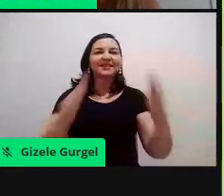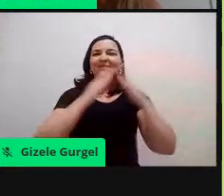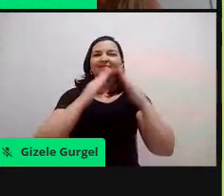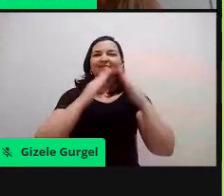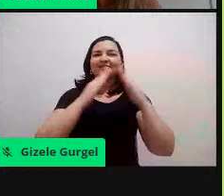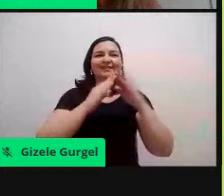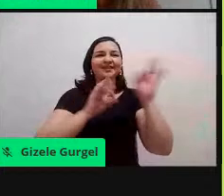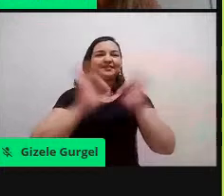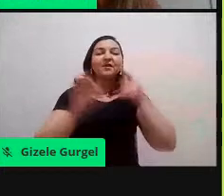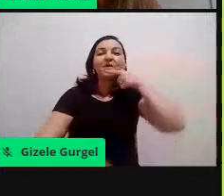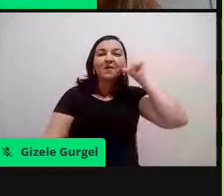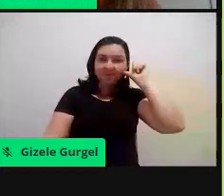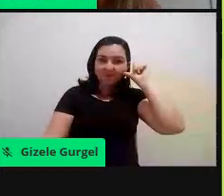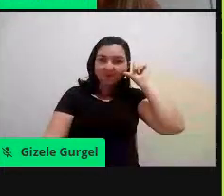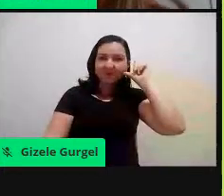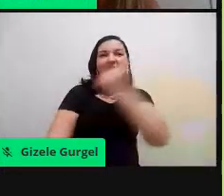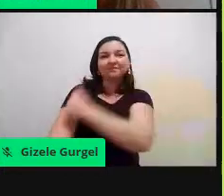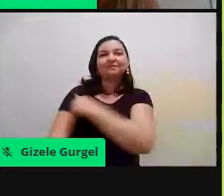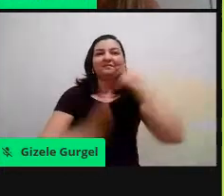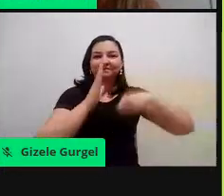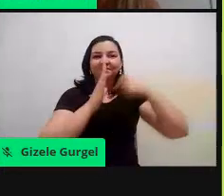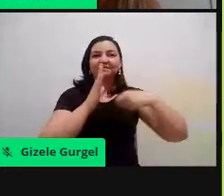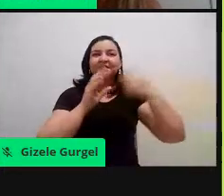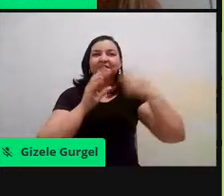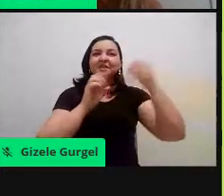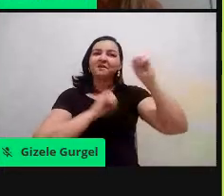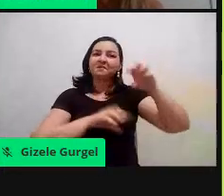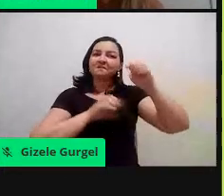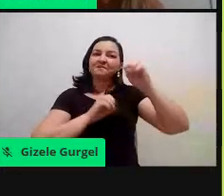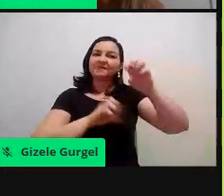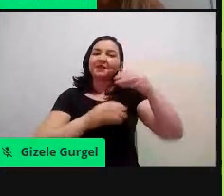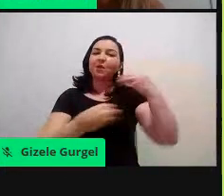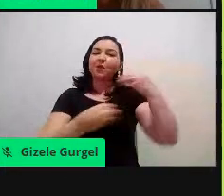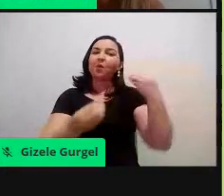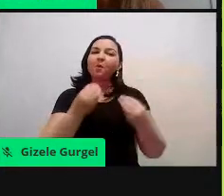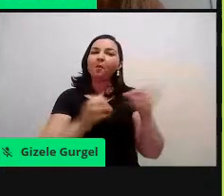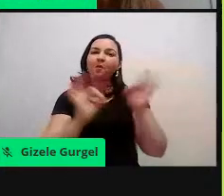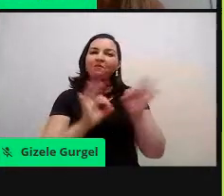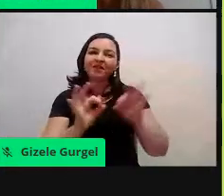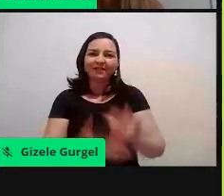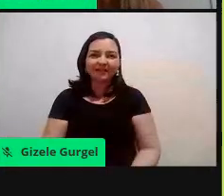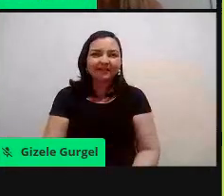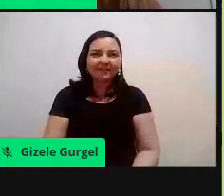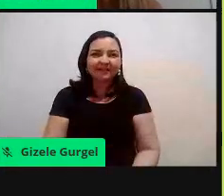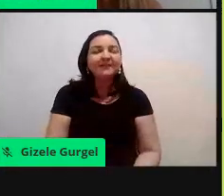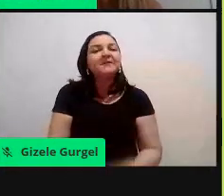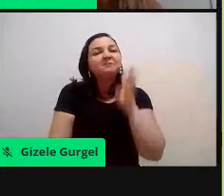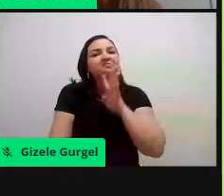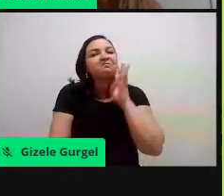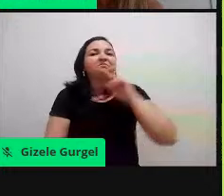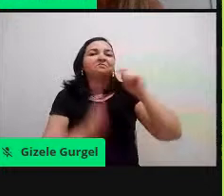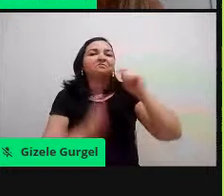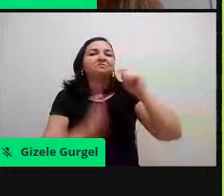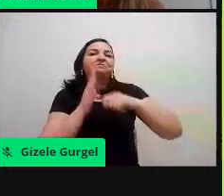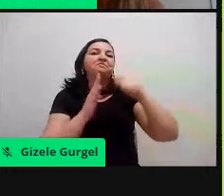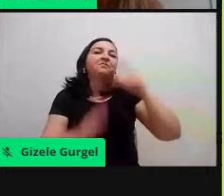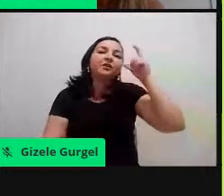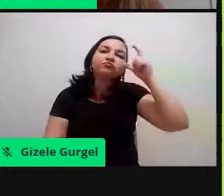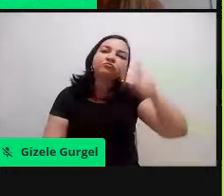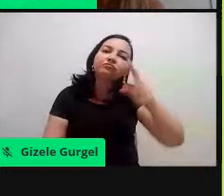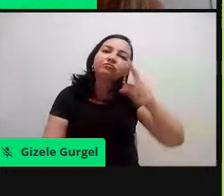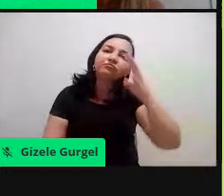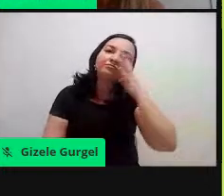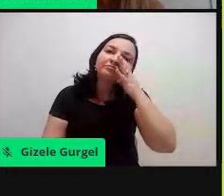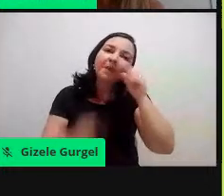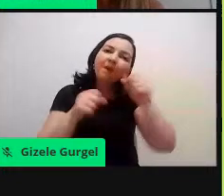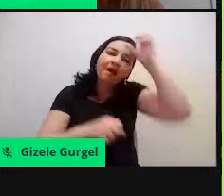para o resíduo orgânico. Tem muito vídeo, né, interessante, que vocês podem consultar no